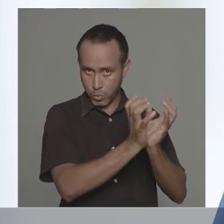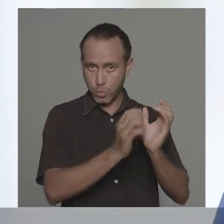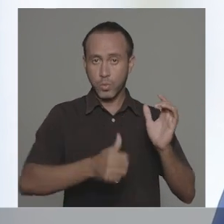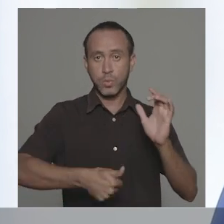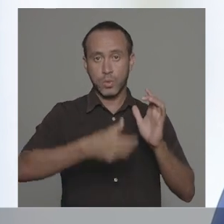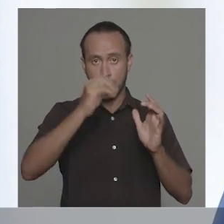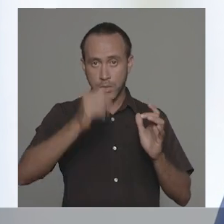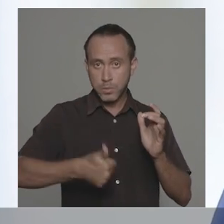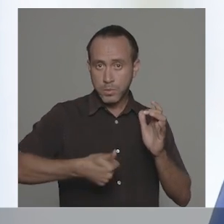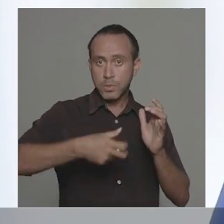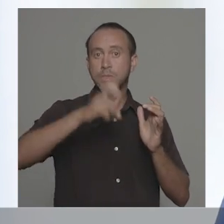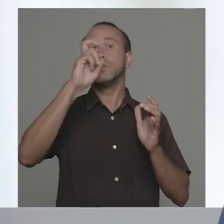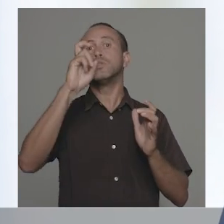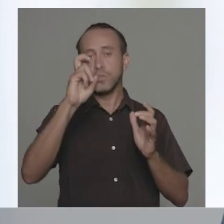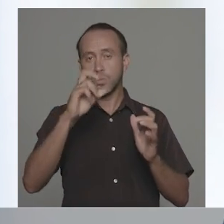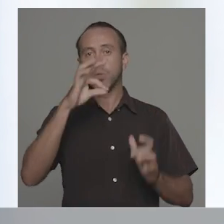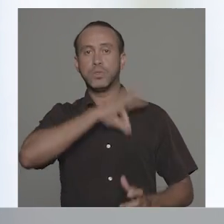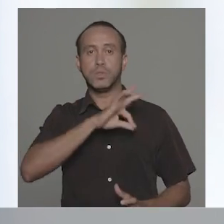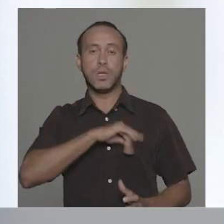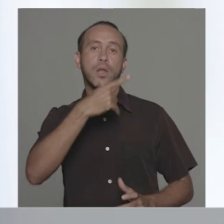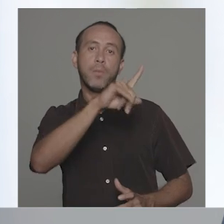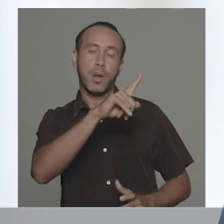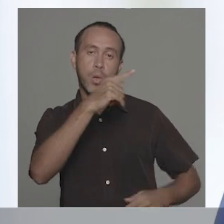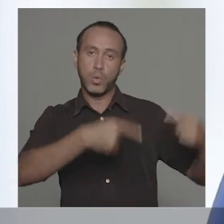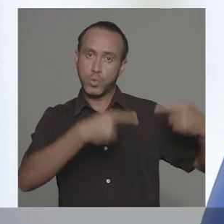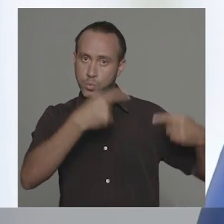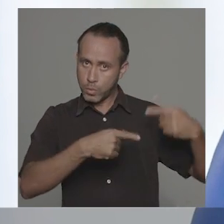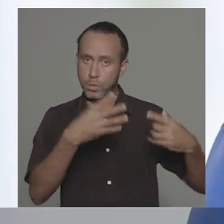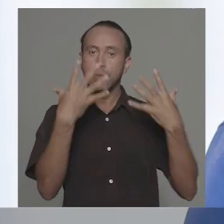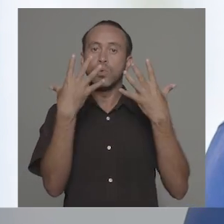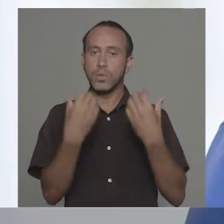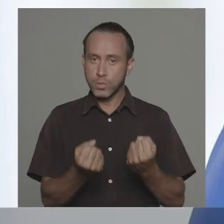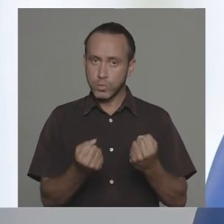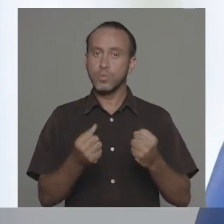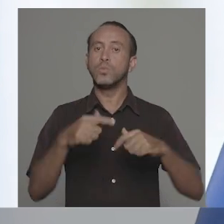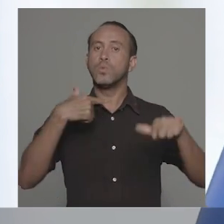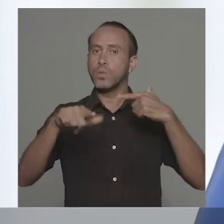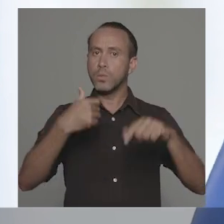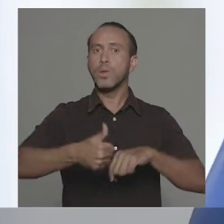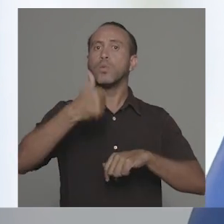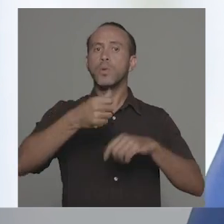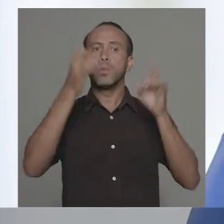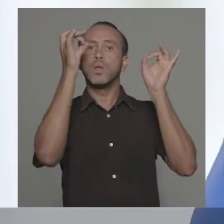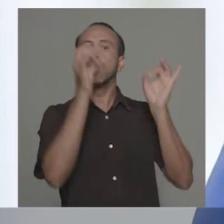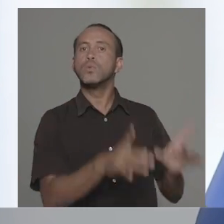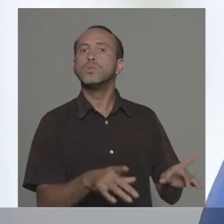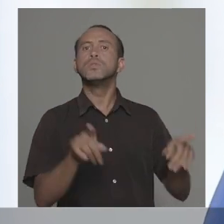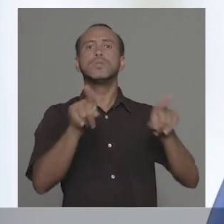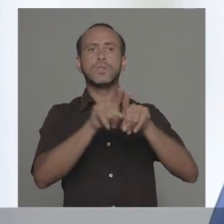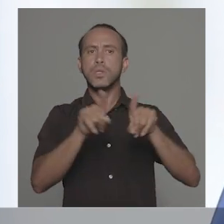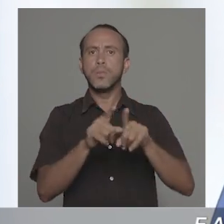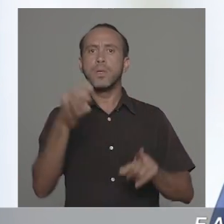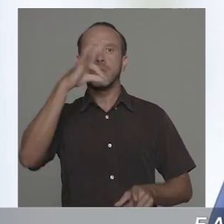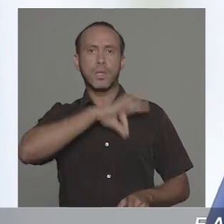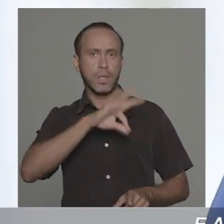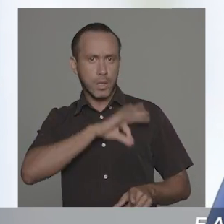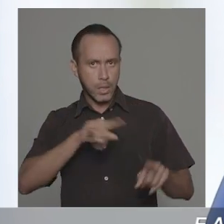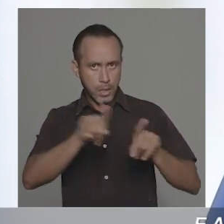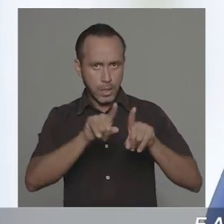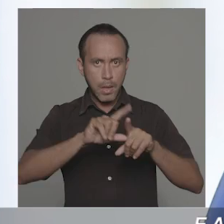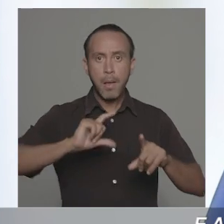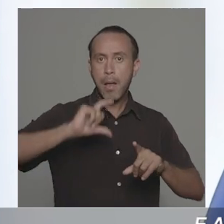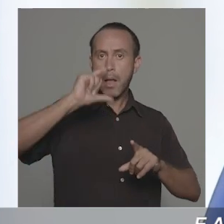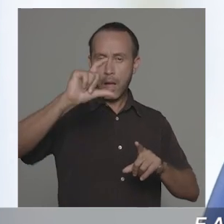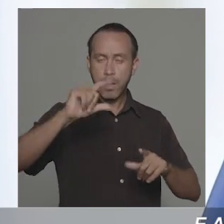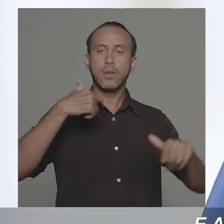14º e do 15º salários. Logo que assumi meu primeiro mandato, renunciei a essa remuneração e ainda